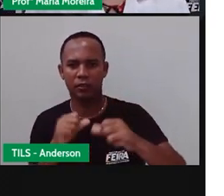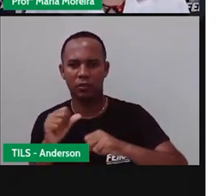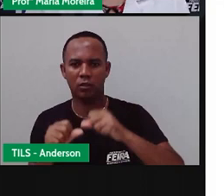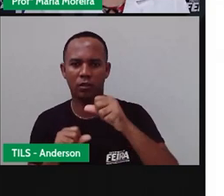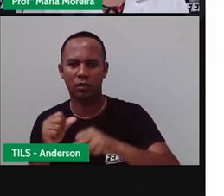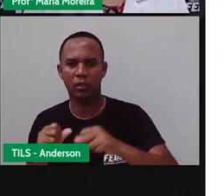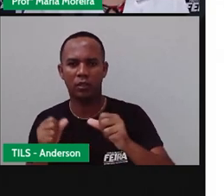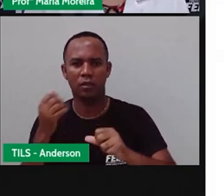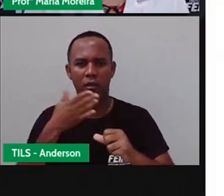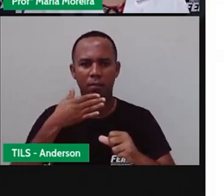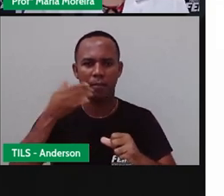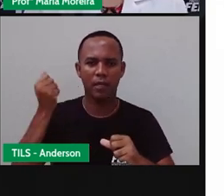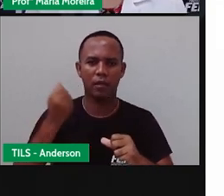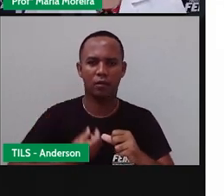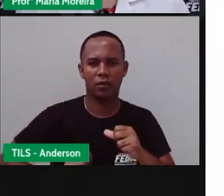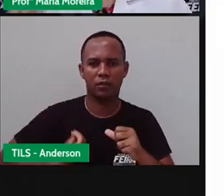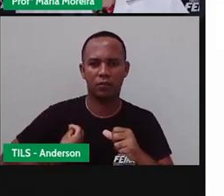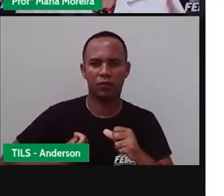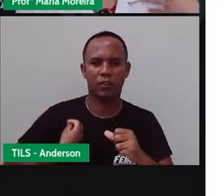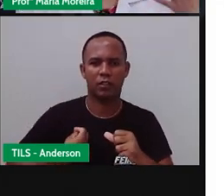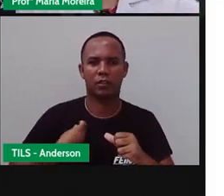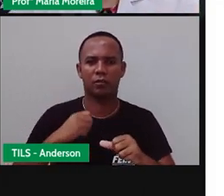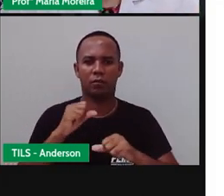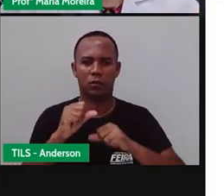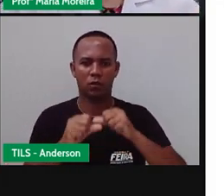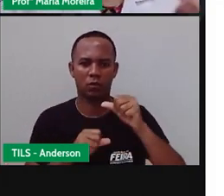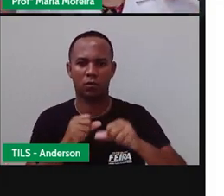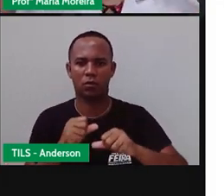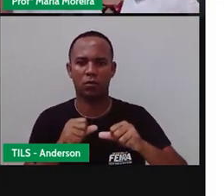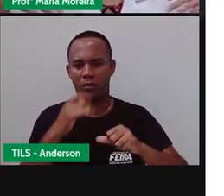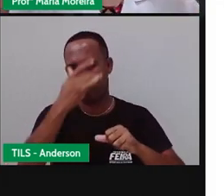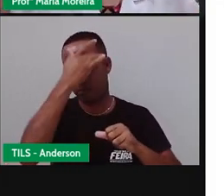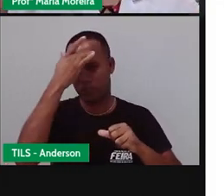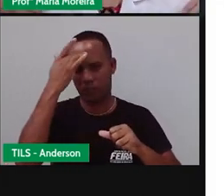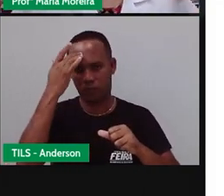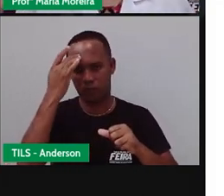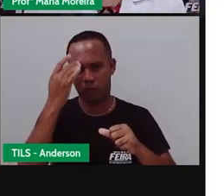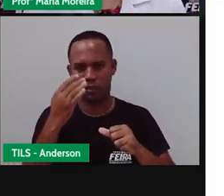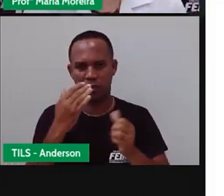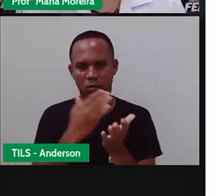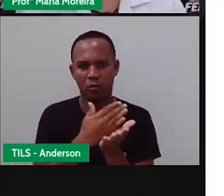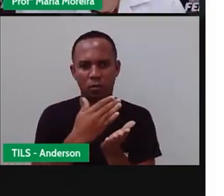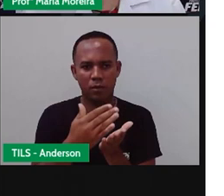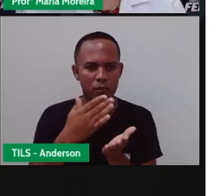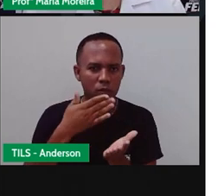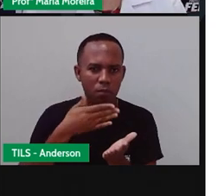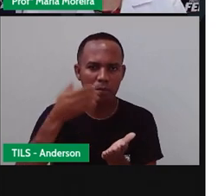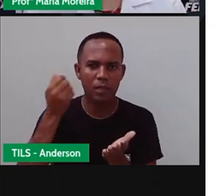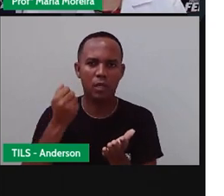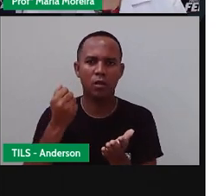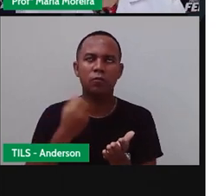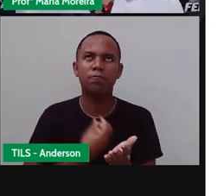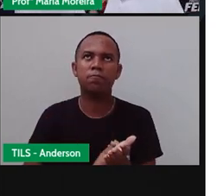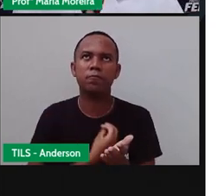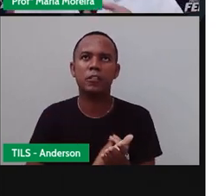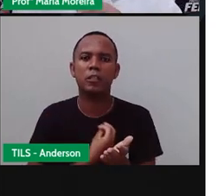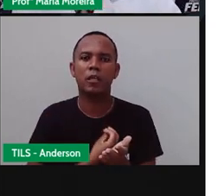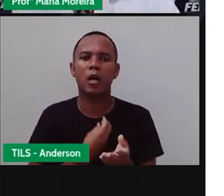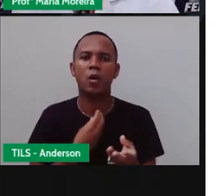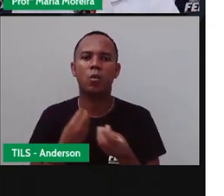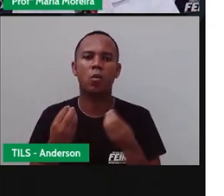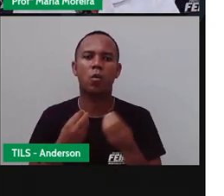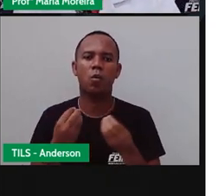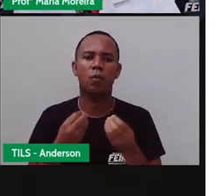busca de melhores condições de vida. Então, com o passar do tempo, as pessoas começaram a procurar melhoria nas suas condições de vida. E